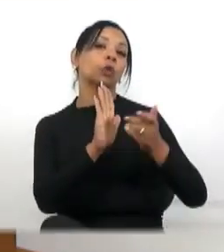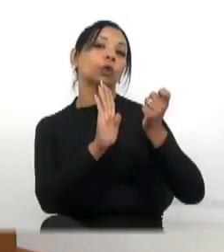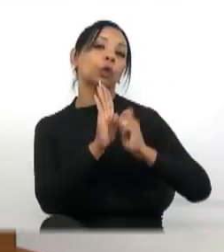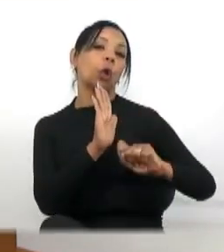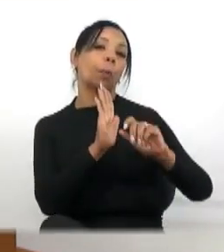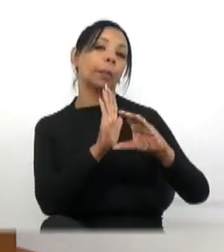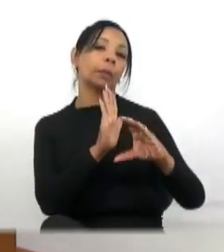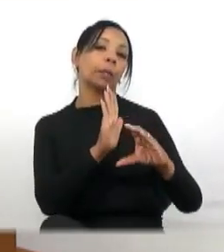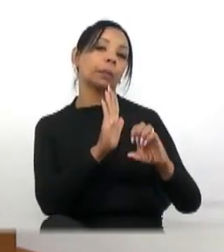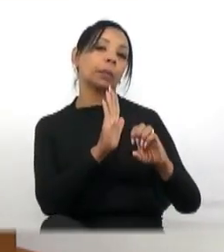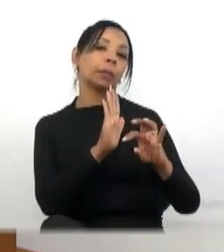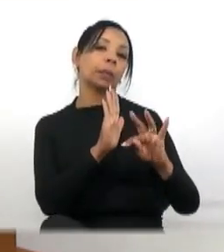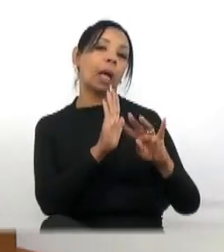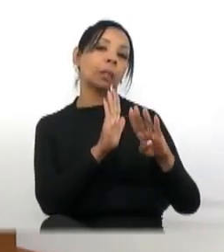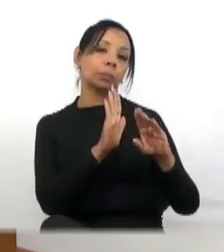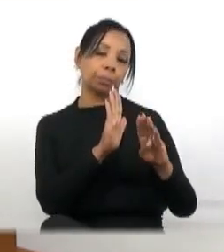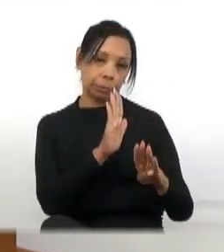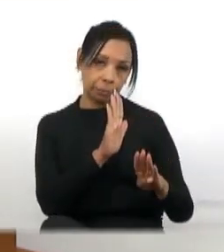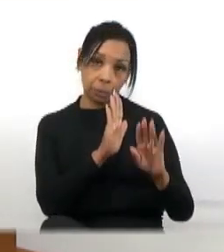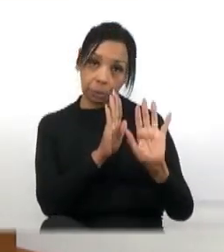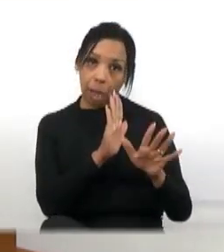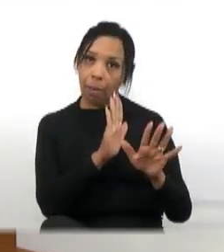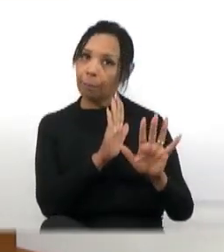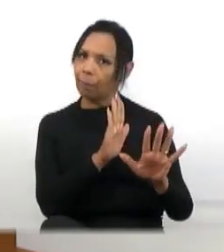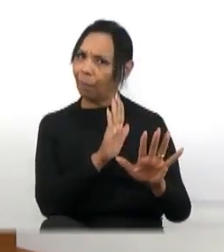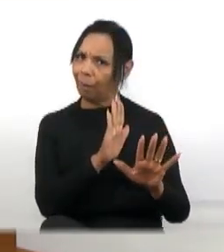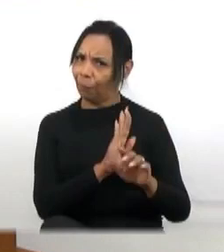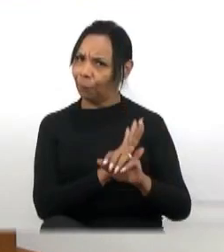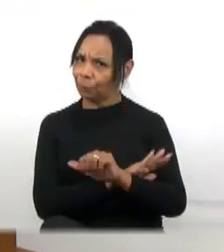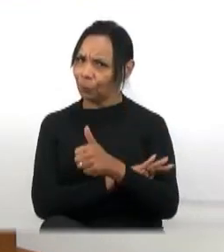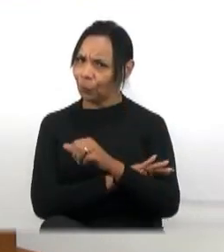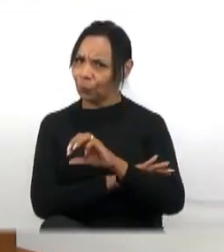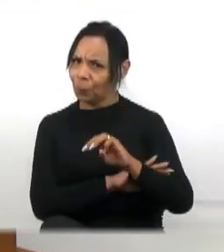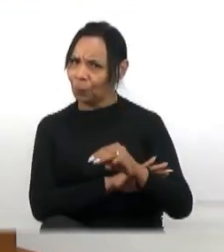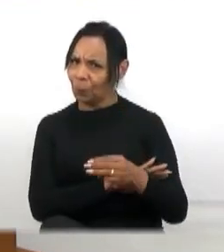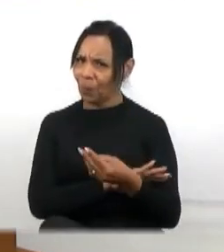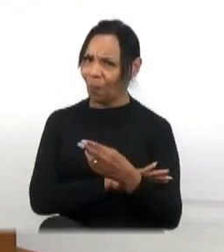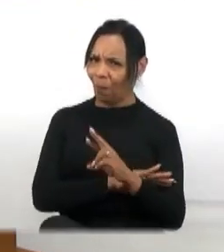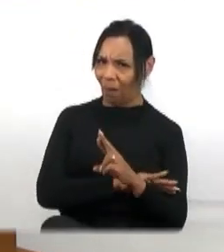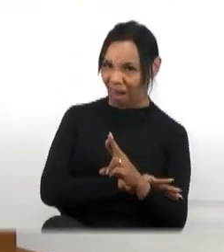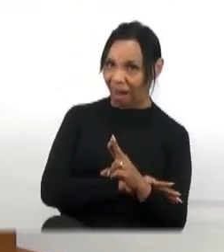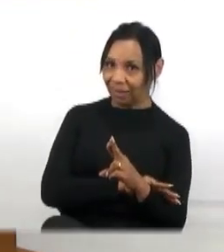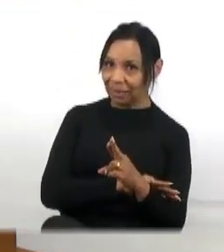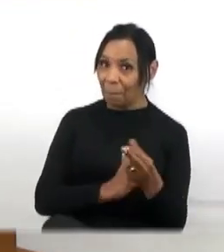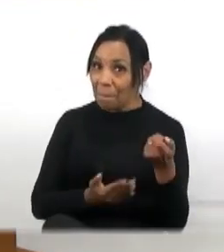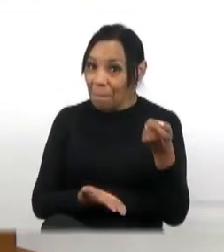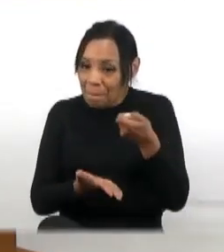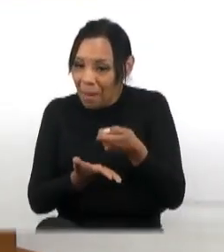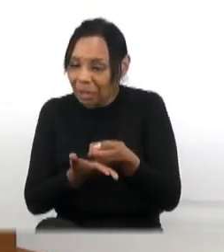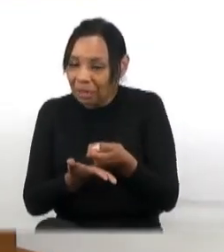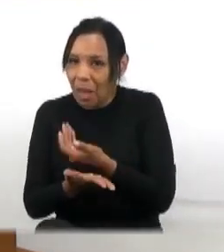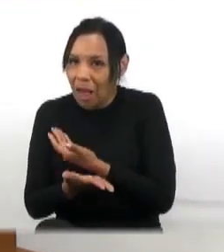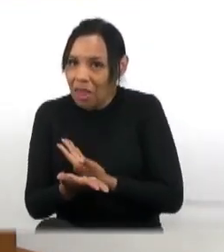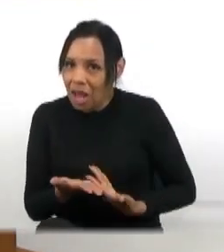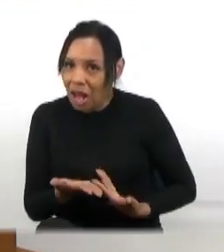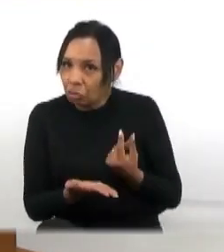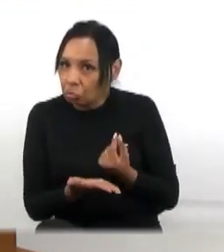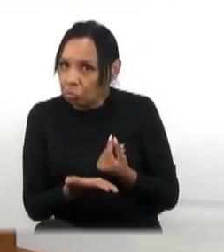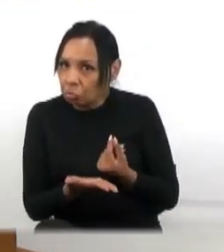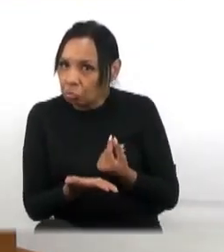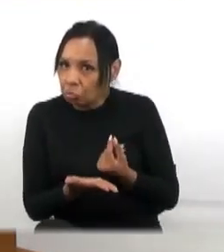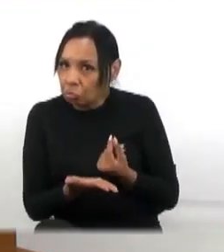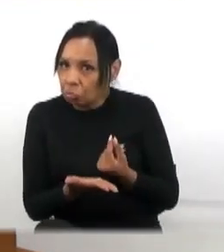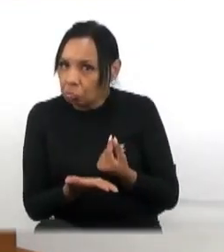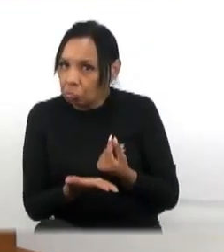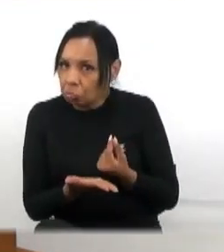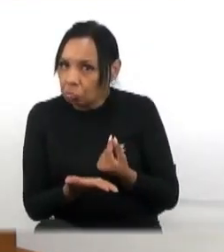para tal. Mas se você for receber 11 milhões de reais de dinheiro público, você não precisa apresentar, você toca a